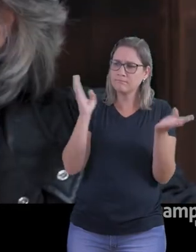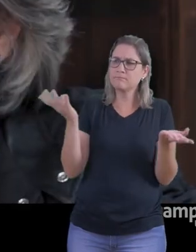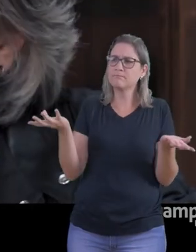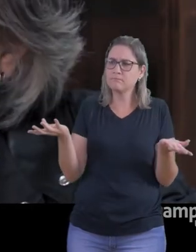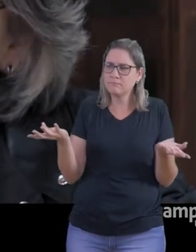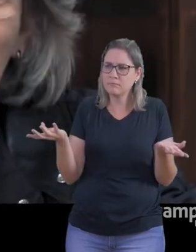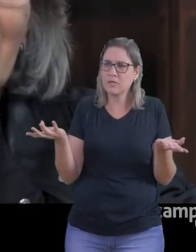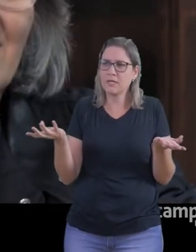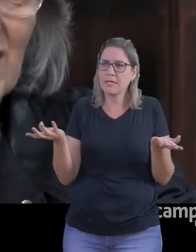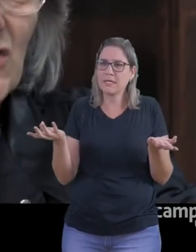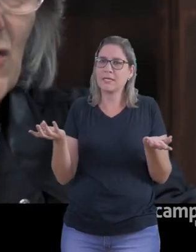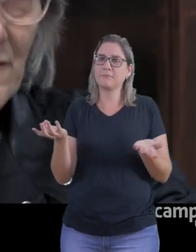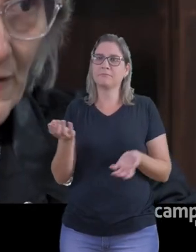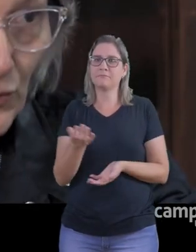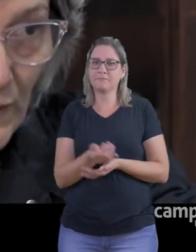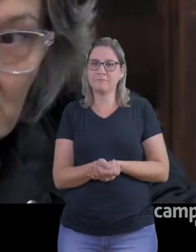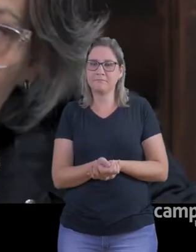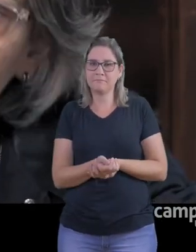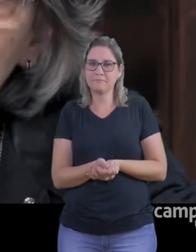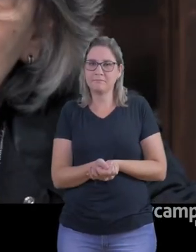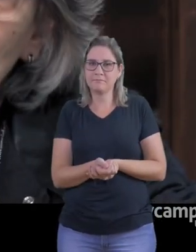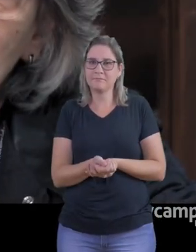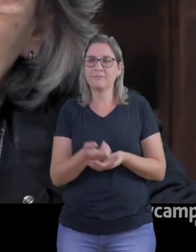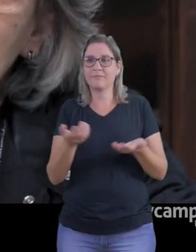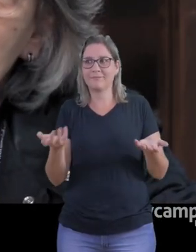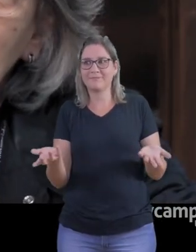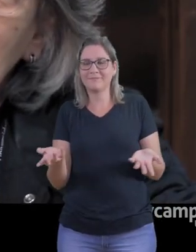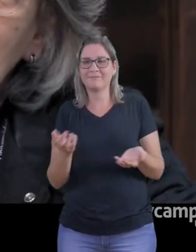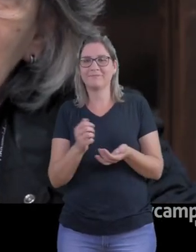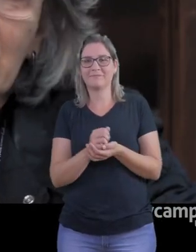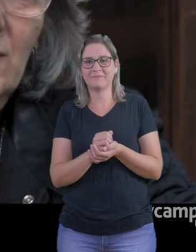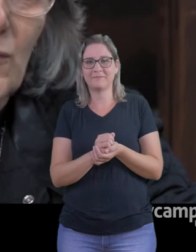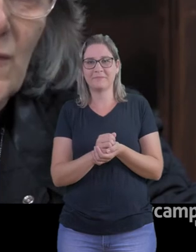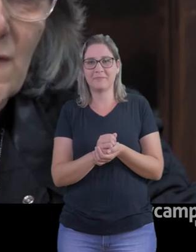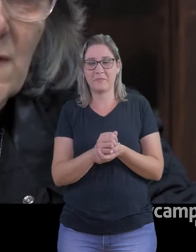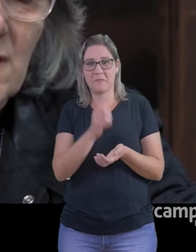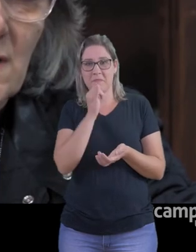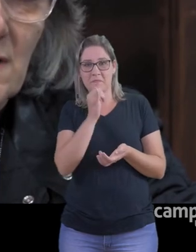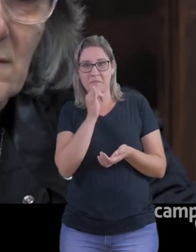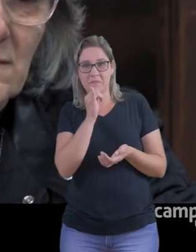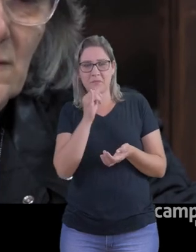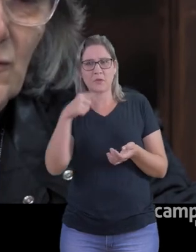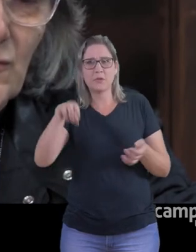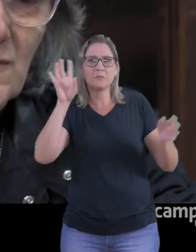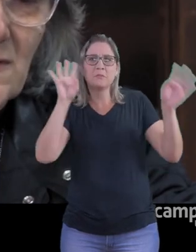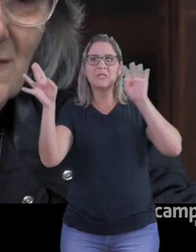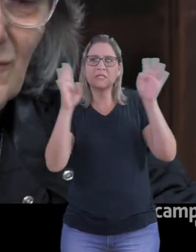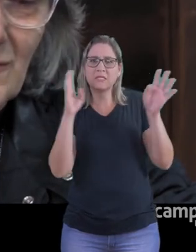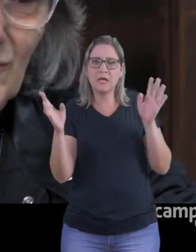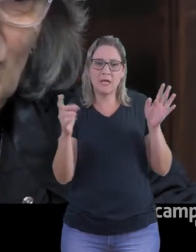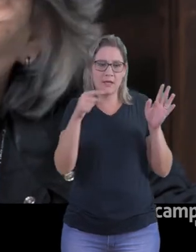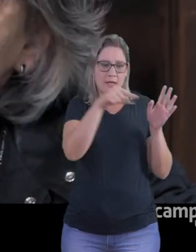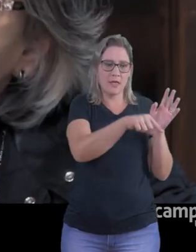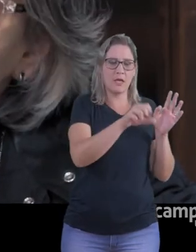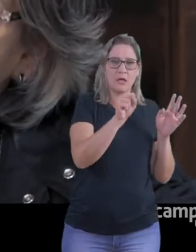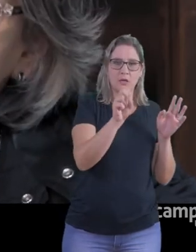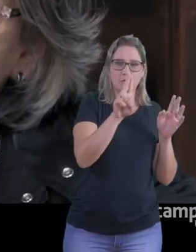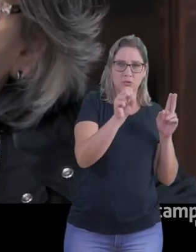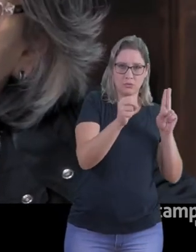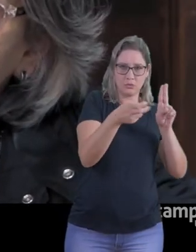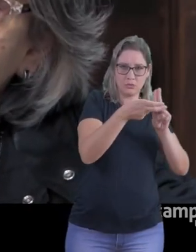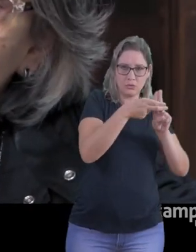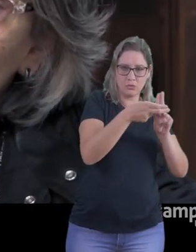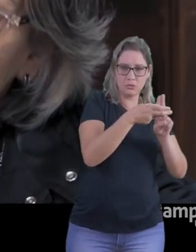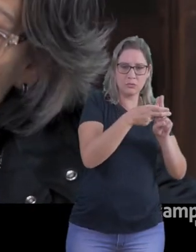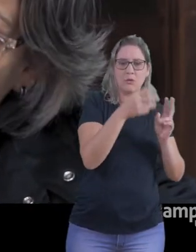E foi esta iniciativa dos alunos haitianos que nos colocaram